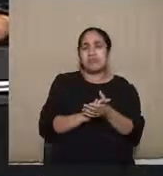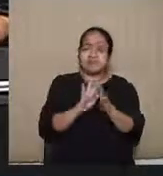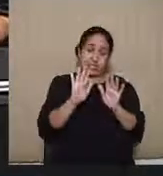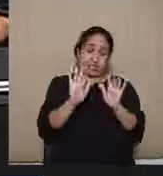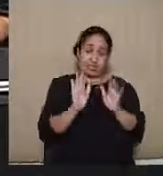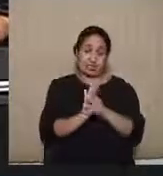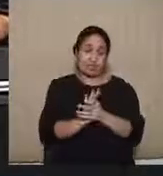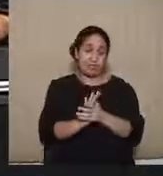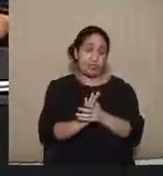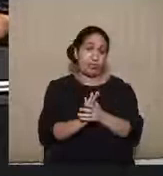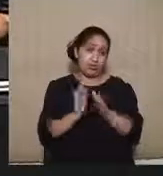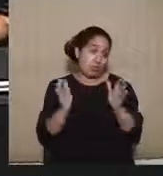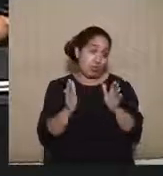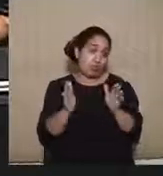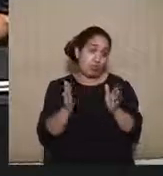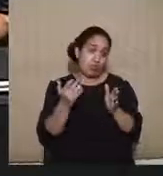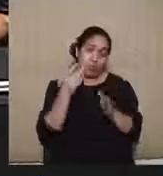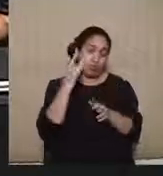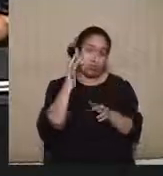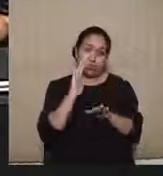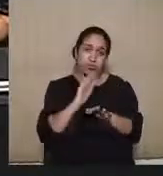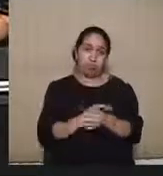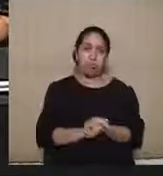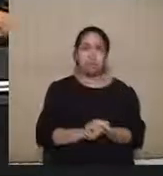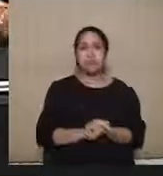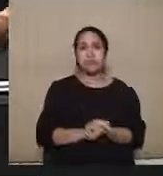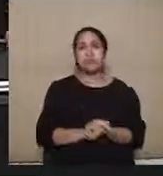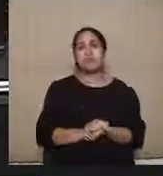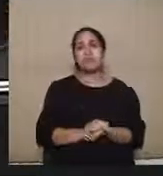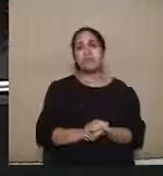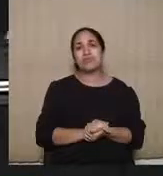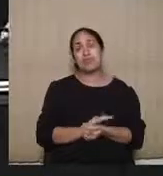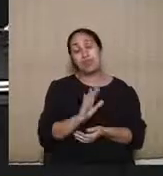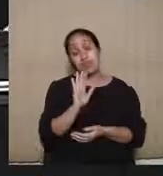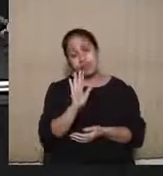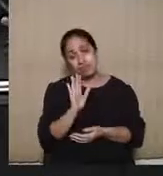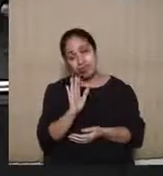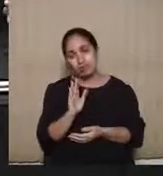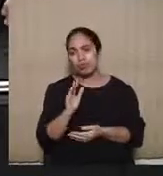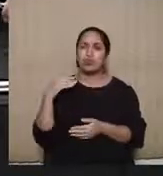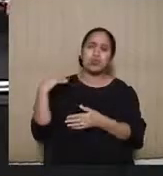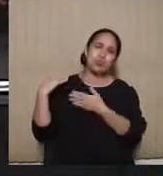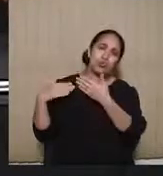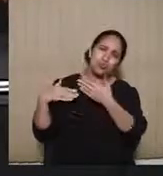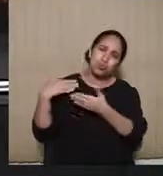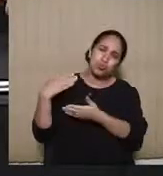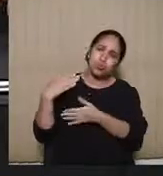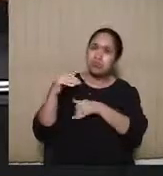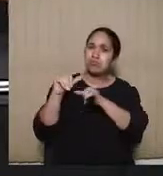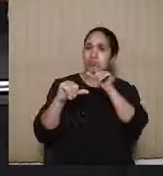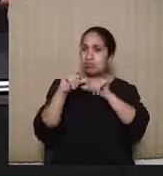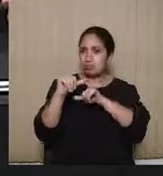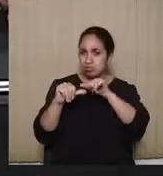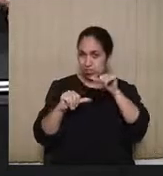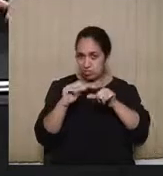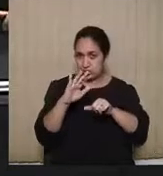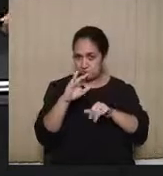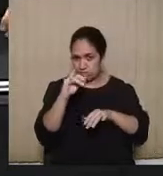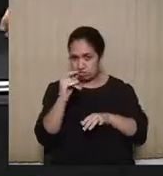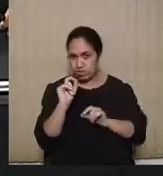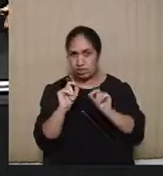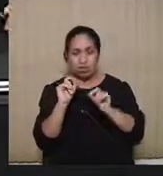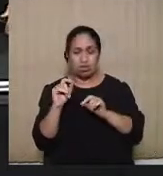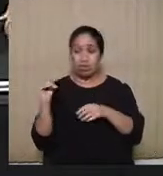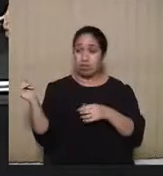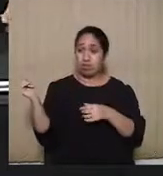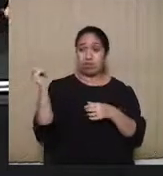mais lógico? Não sei. É, essas mudanças todas, agora, até aproveitando para retornar um pouquinho